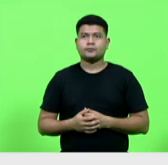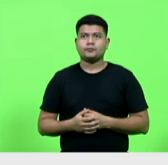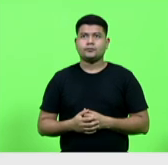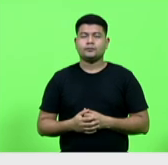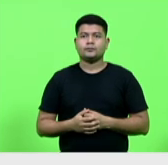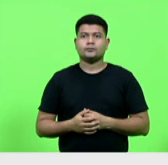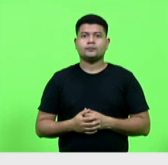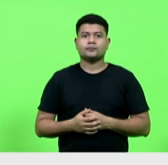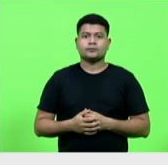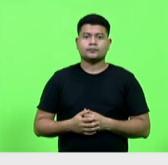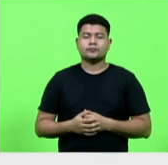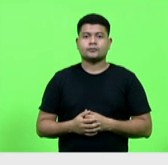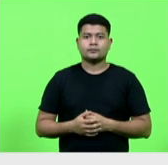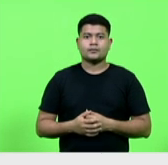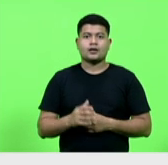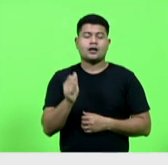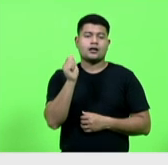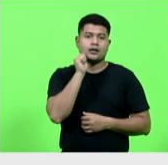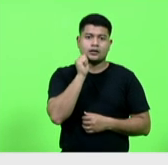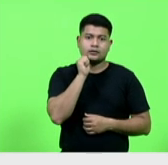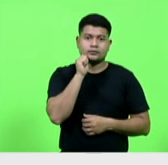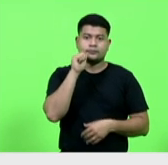como vota a deputada Ana Campagnolo,